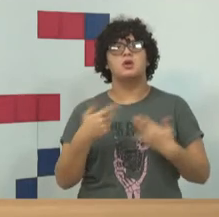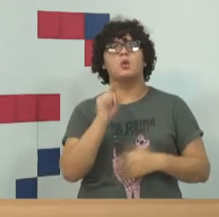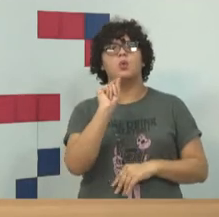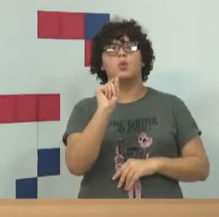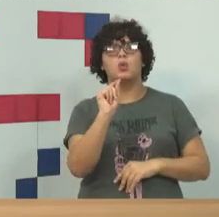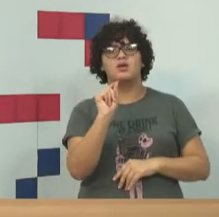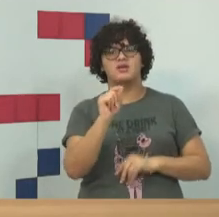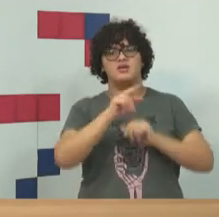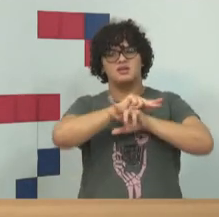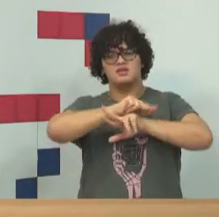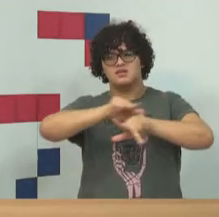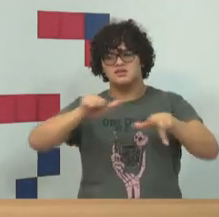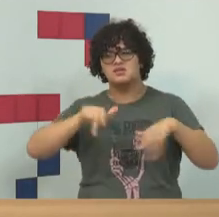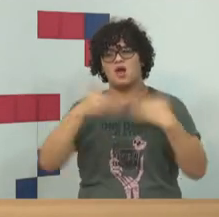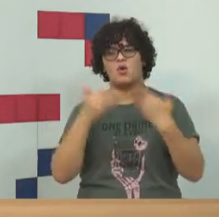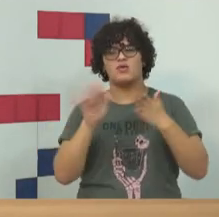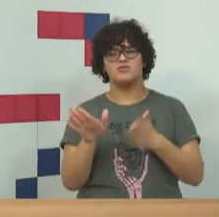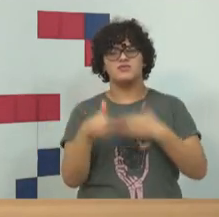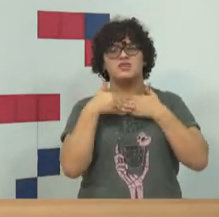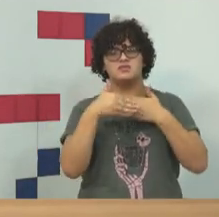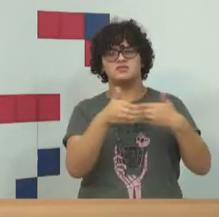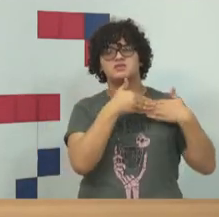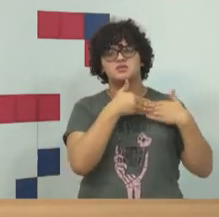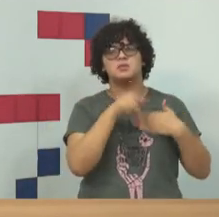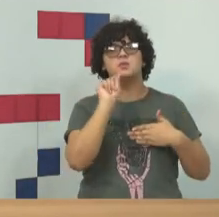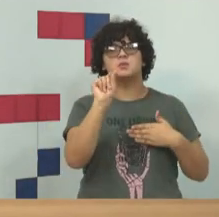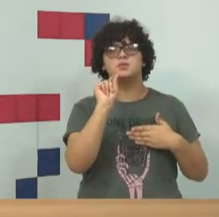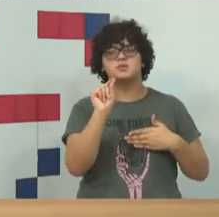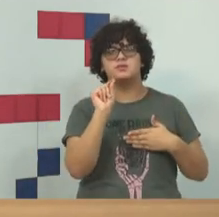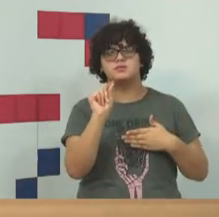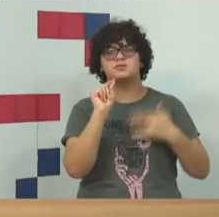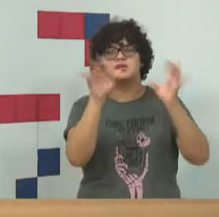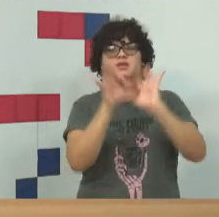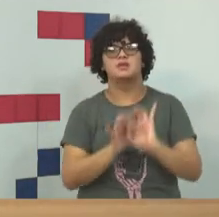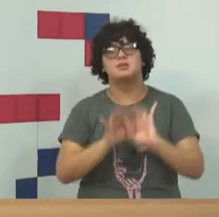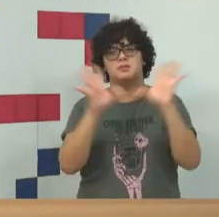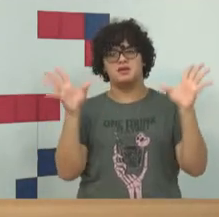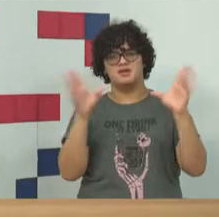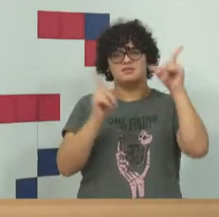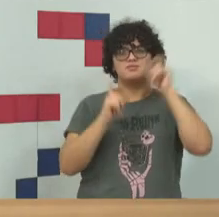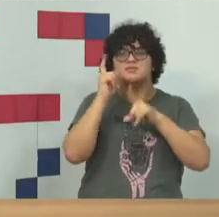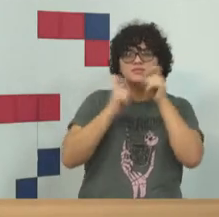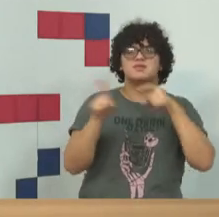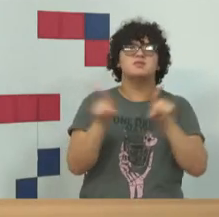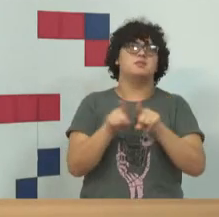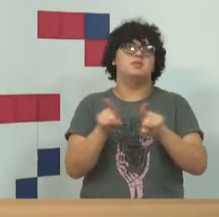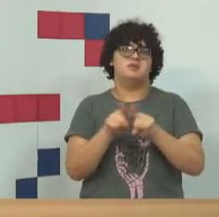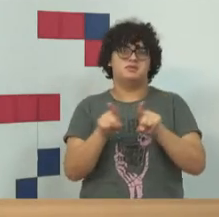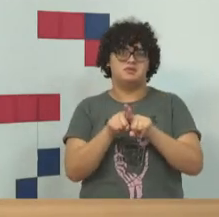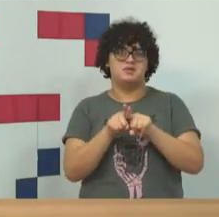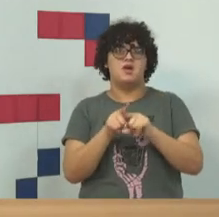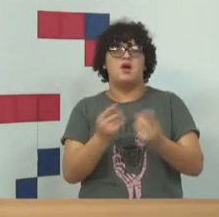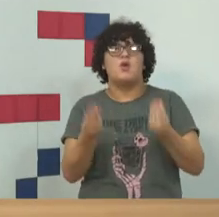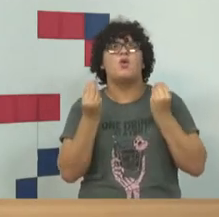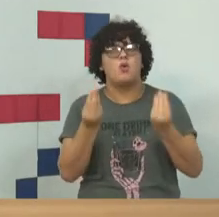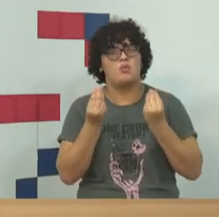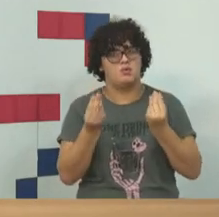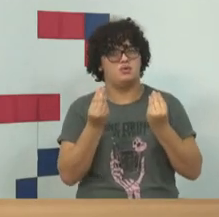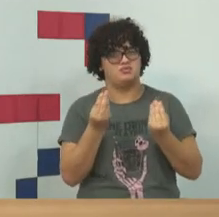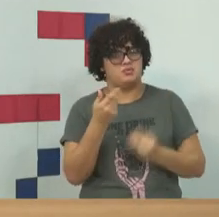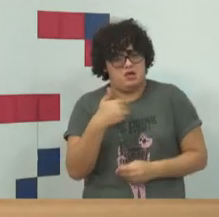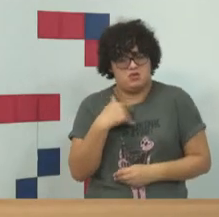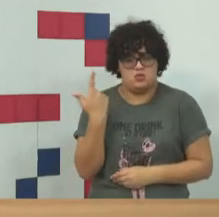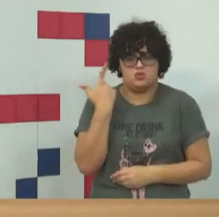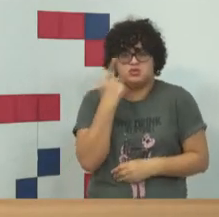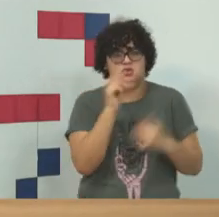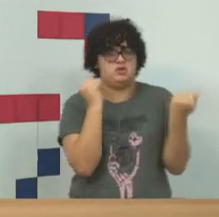esse cerceamento dessa liberdade de expressão. Como eu vou me